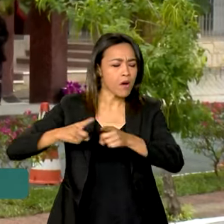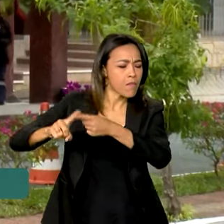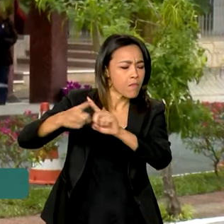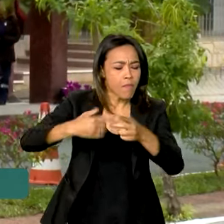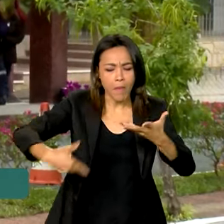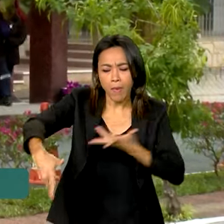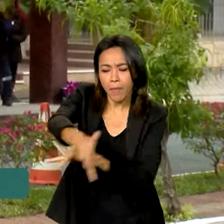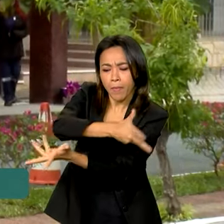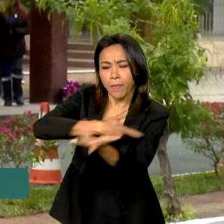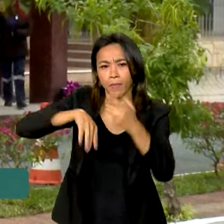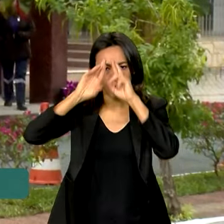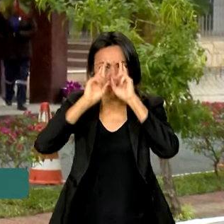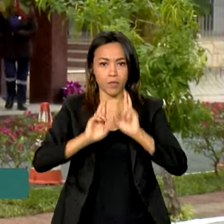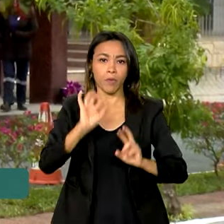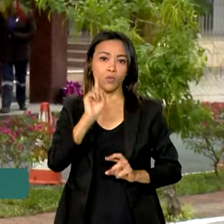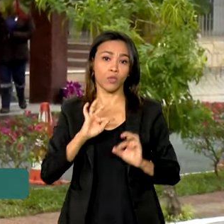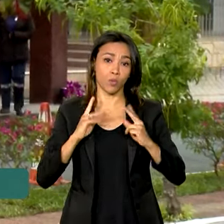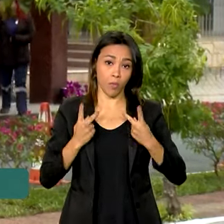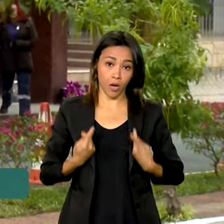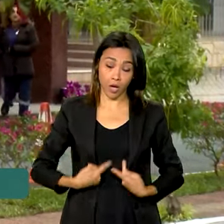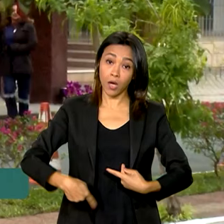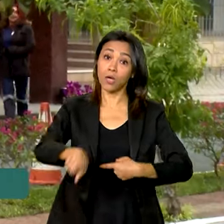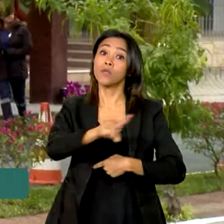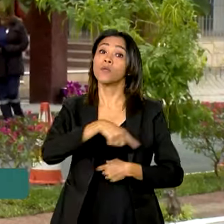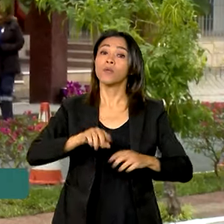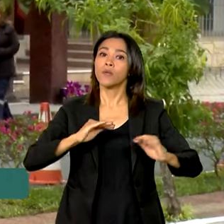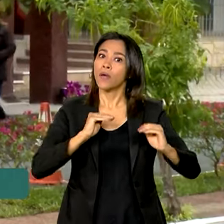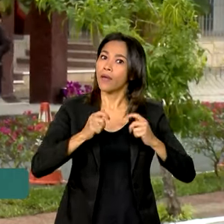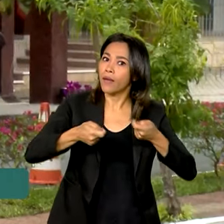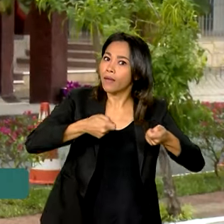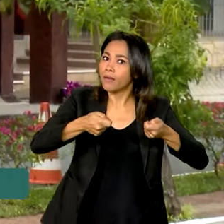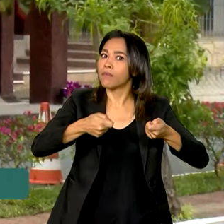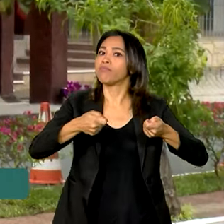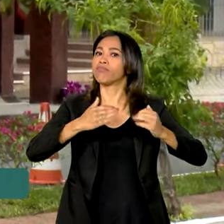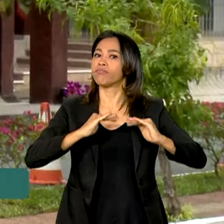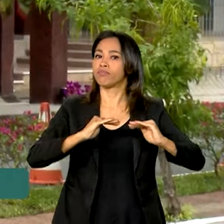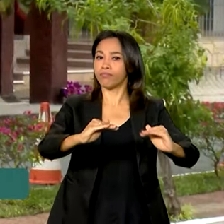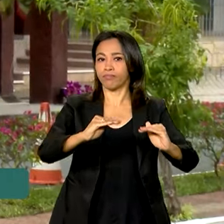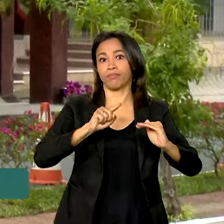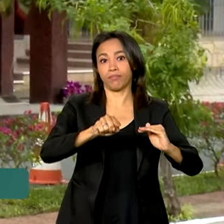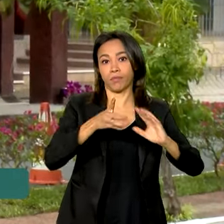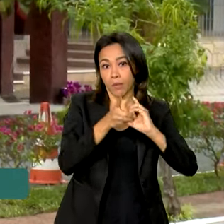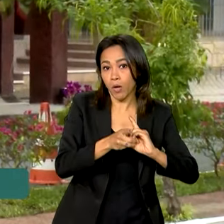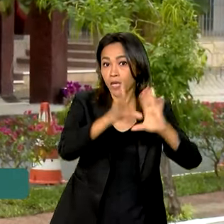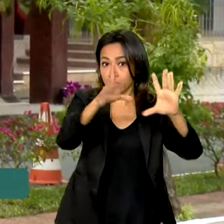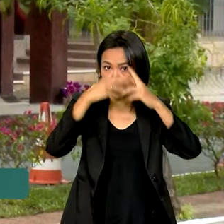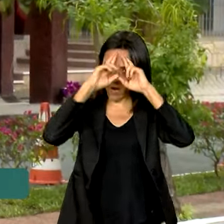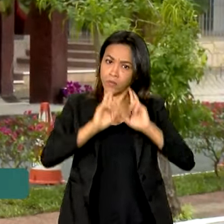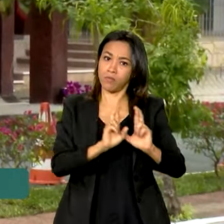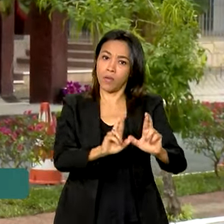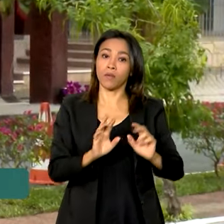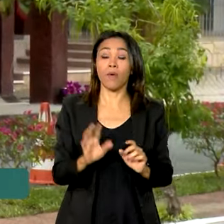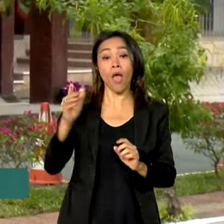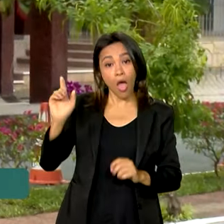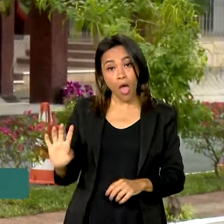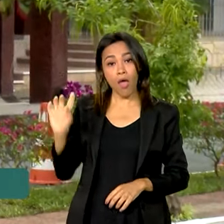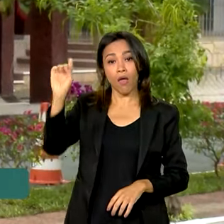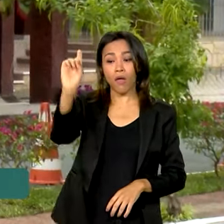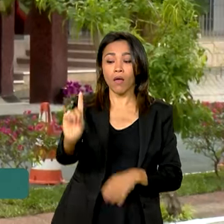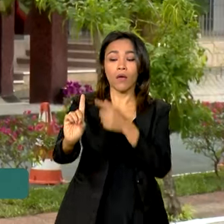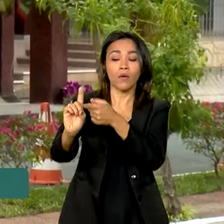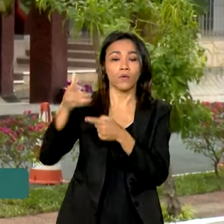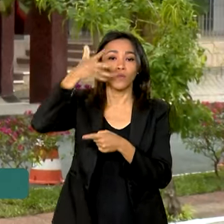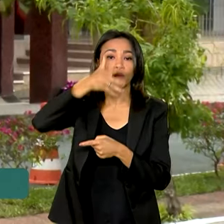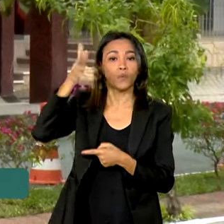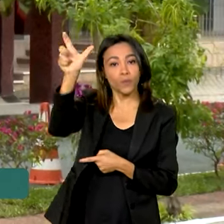aos direitos humanos, estabilidade política e defesa da democracia. Este foi um dos temas do discurso do ministro das